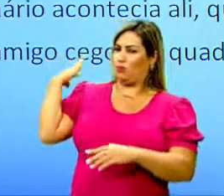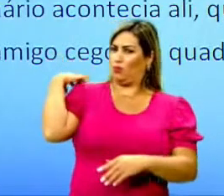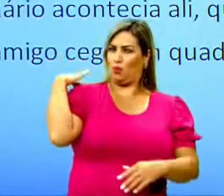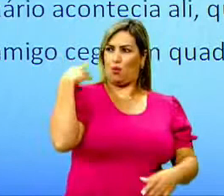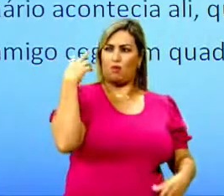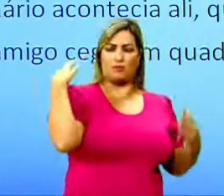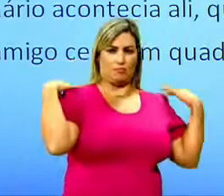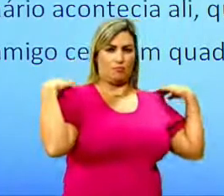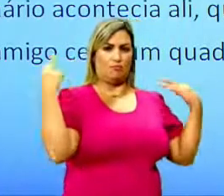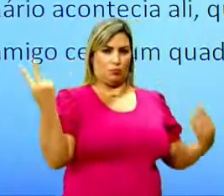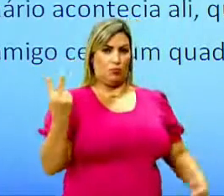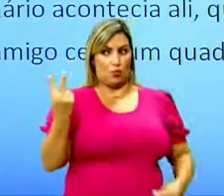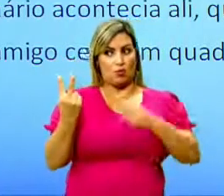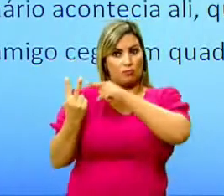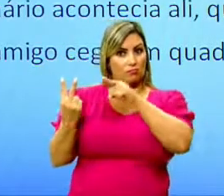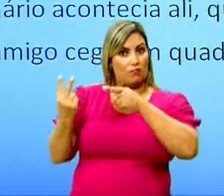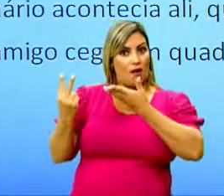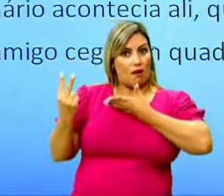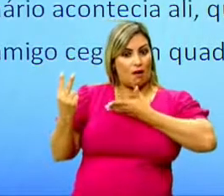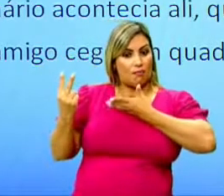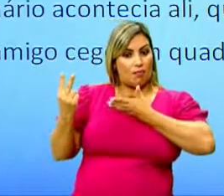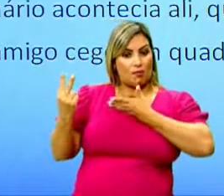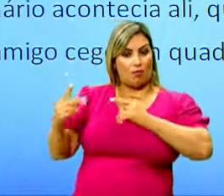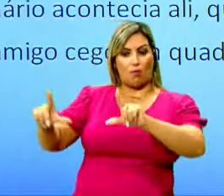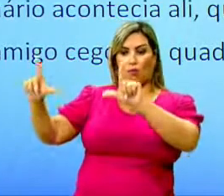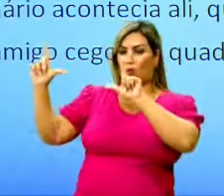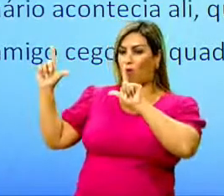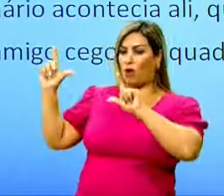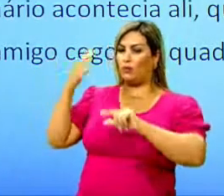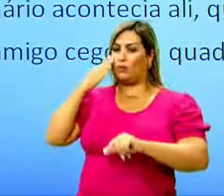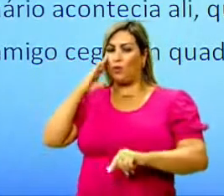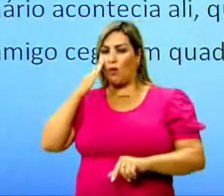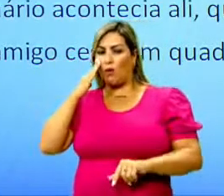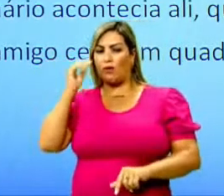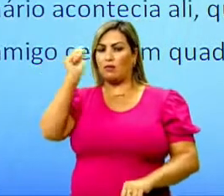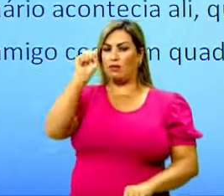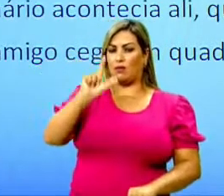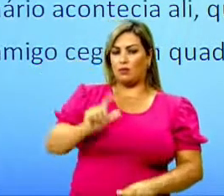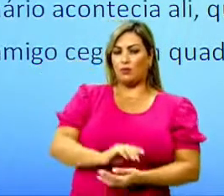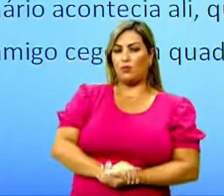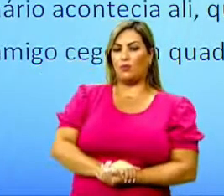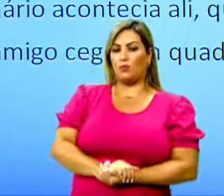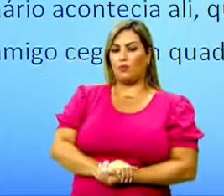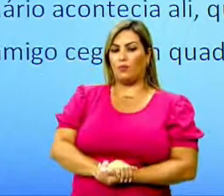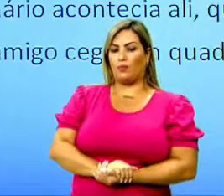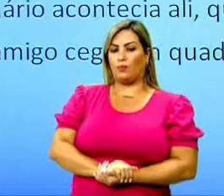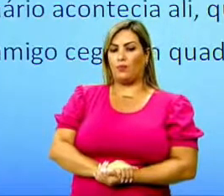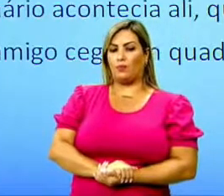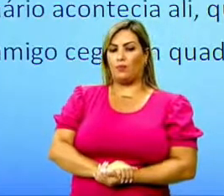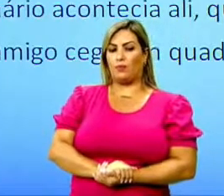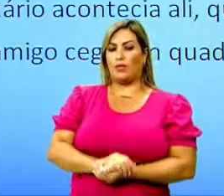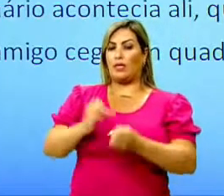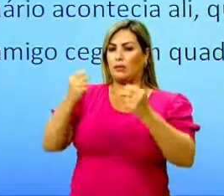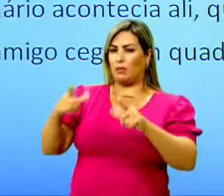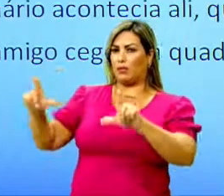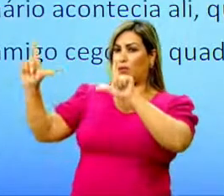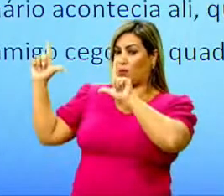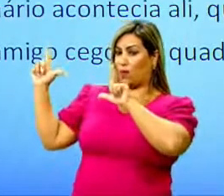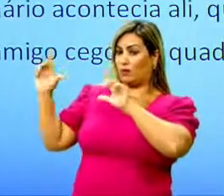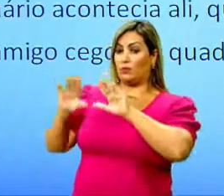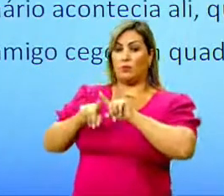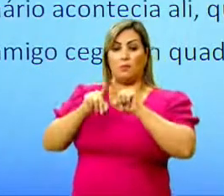diante do quadro rosa e azul de Renoir. Comentando o quadro.